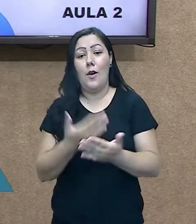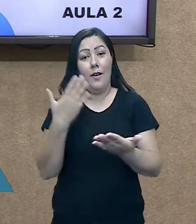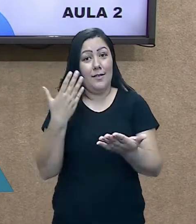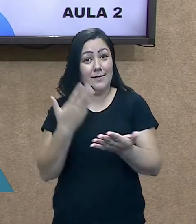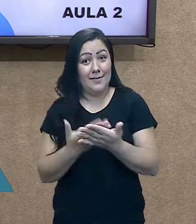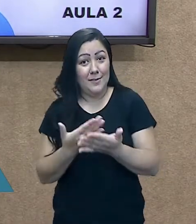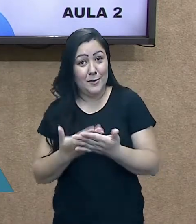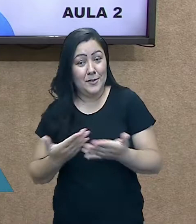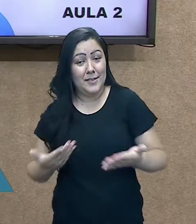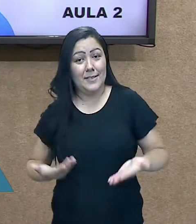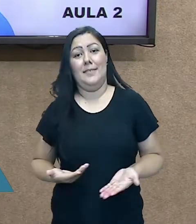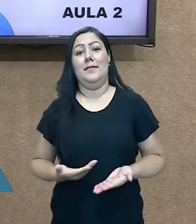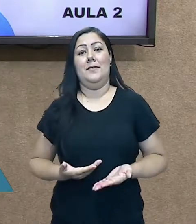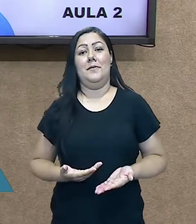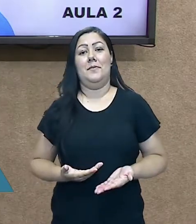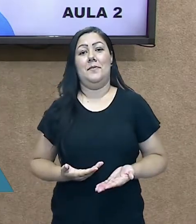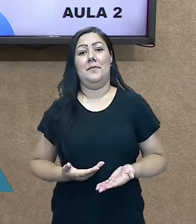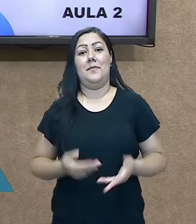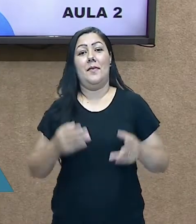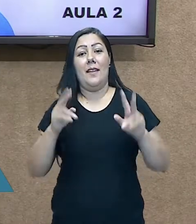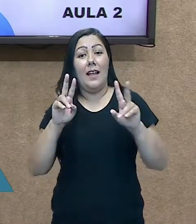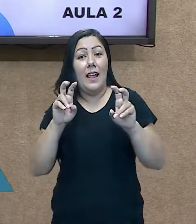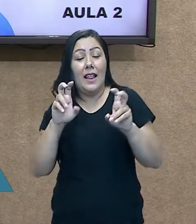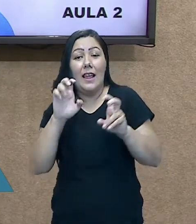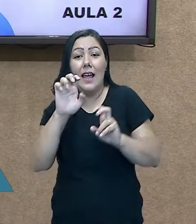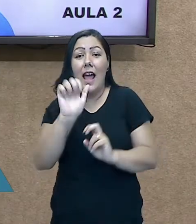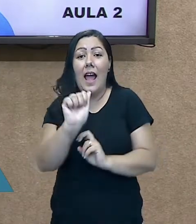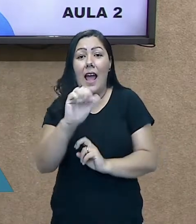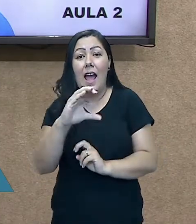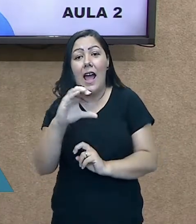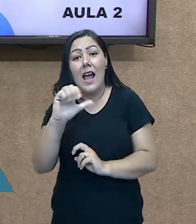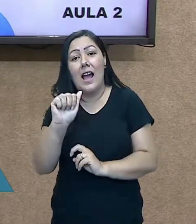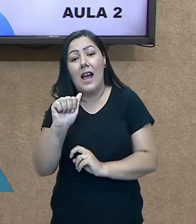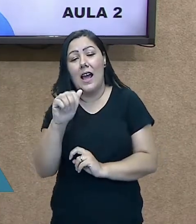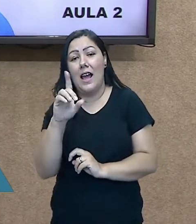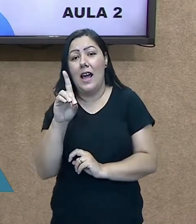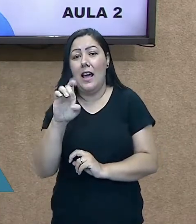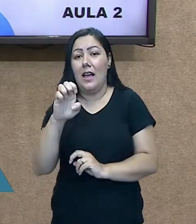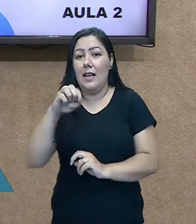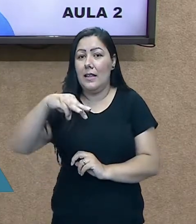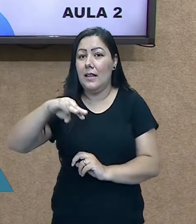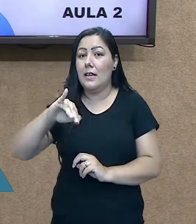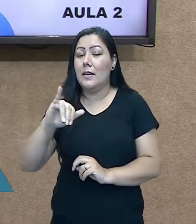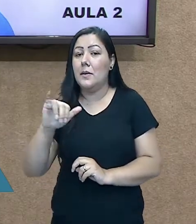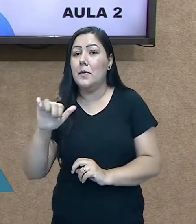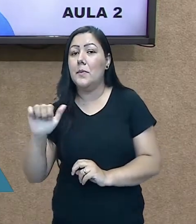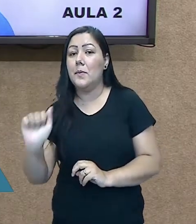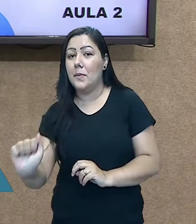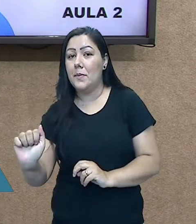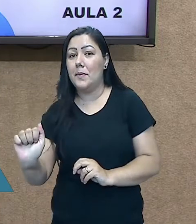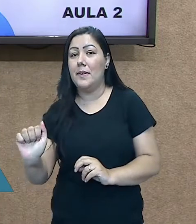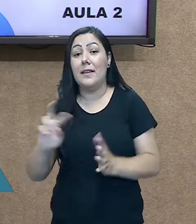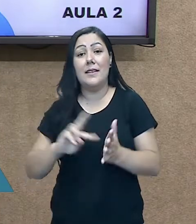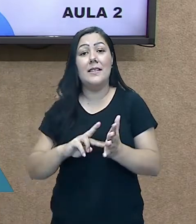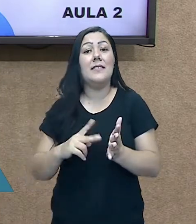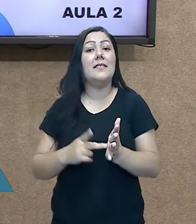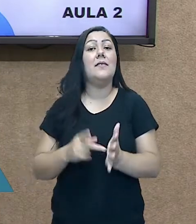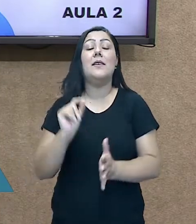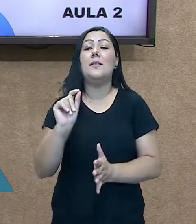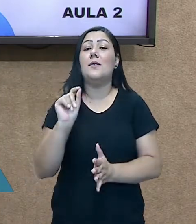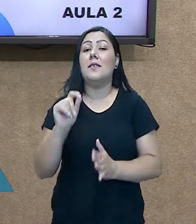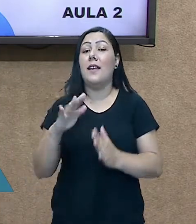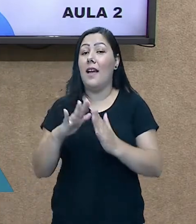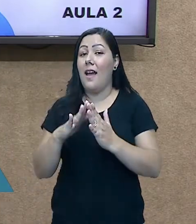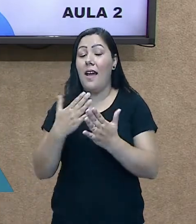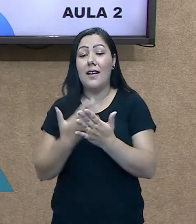ginásticas, né? Mas a escola é uma academia. Tá bom? E você já entra para a sua